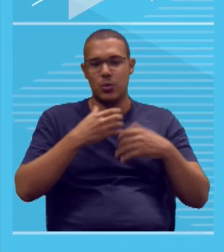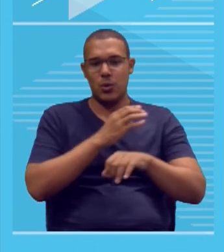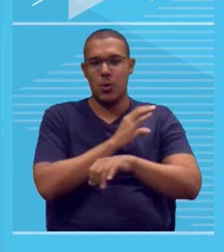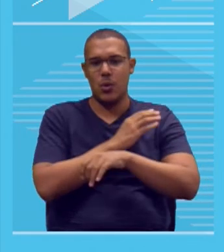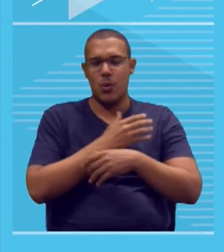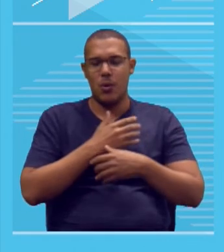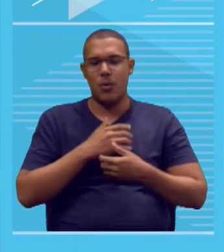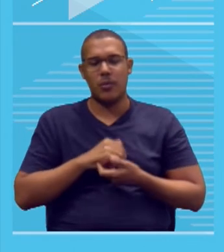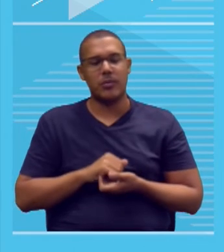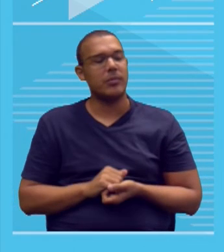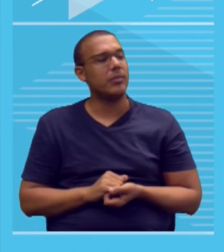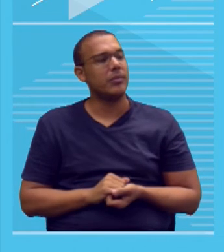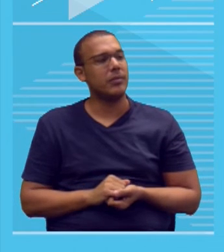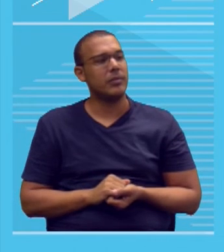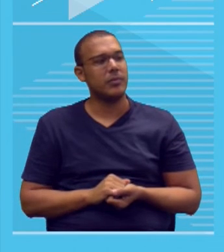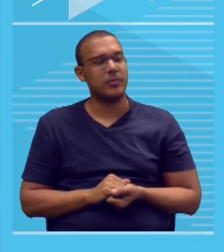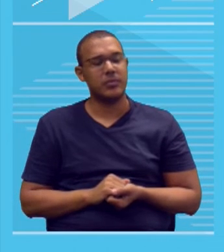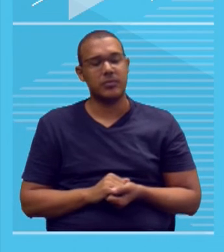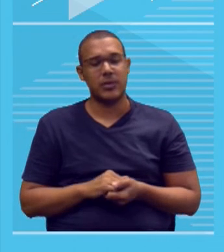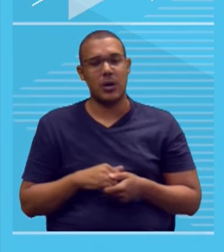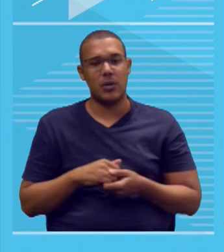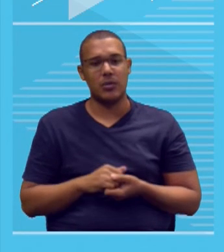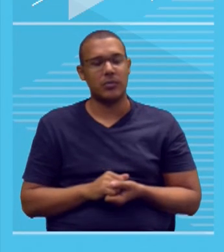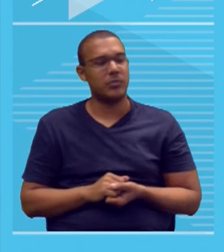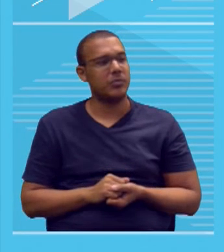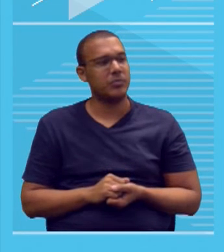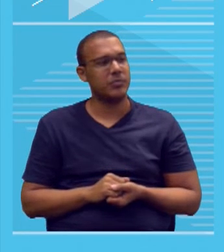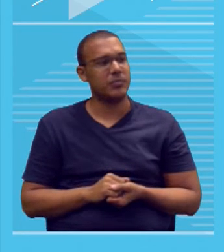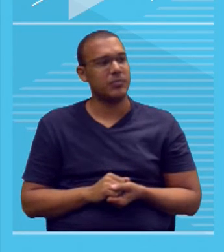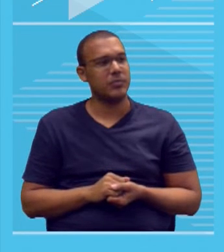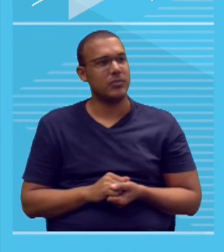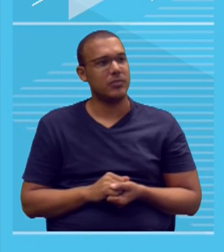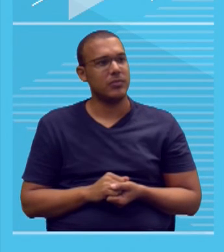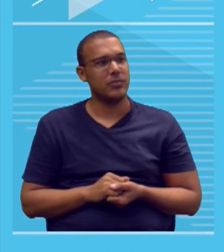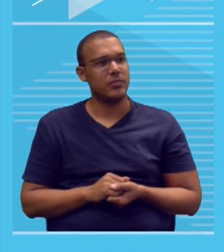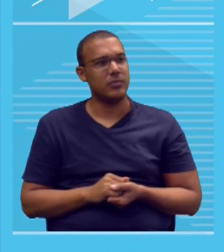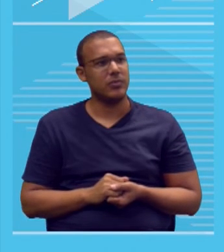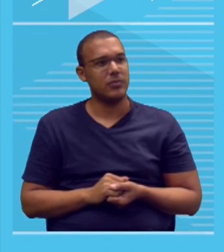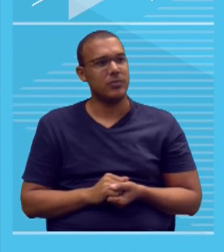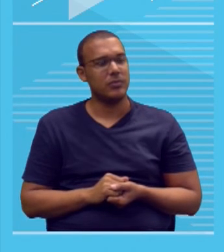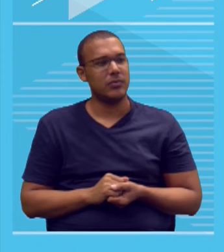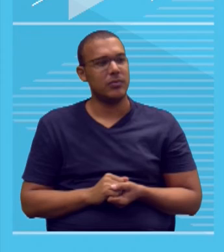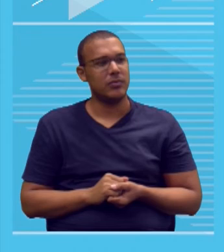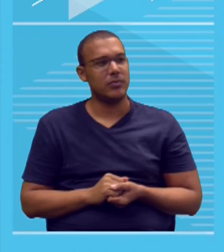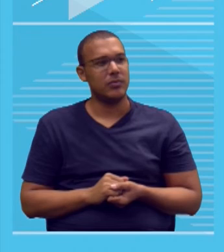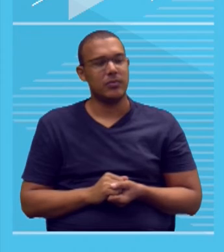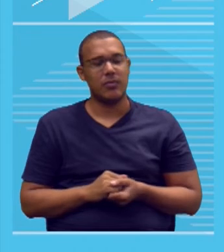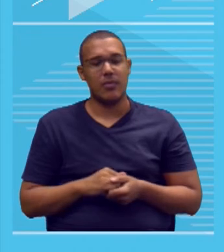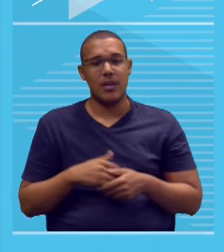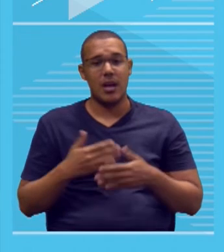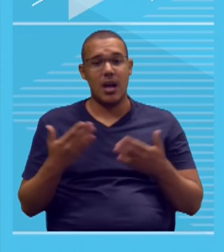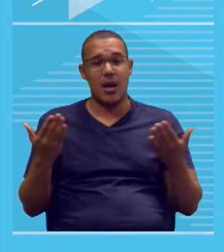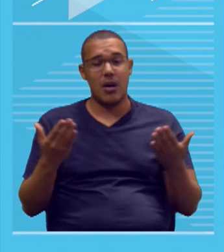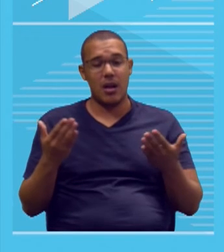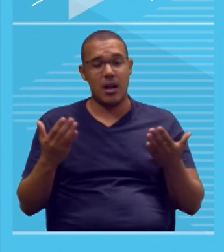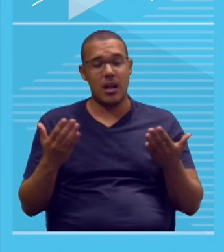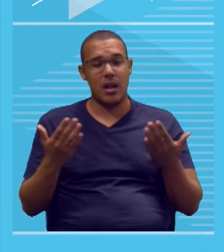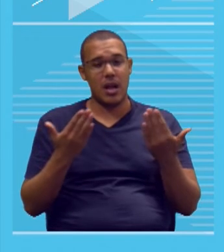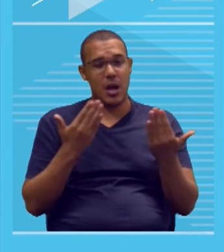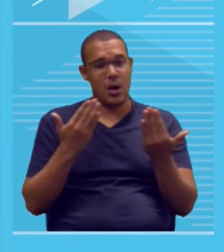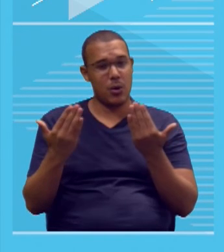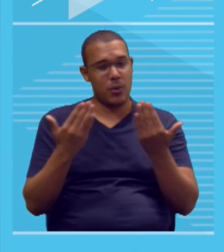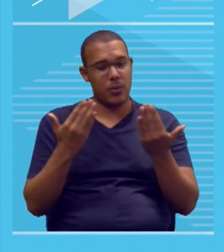Então, não distante da ficção, dias atuais, ou seja, aqui você já vai ter aí a ponte, o link entre